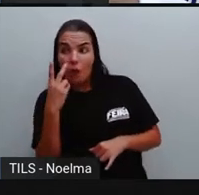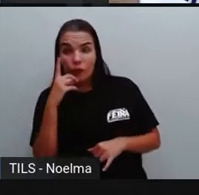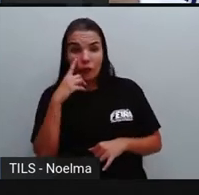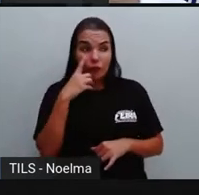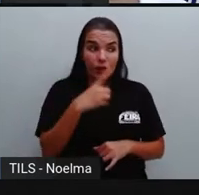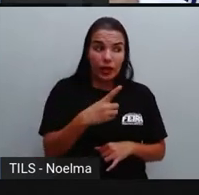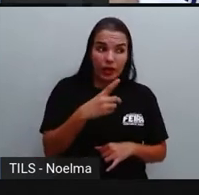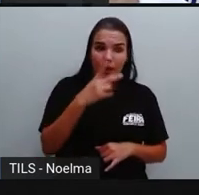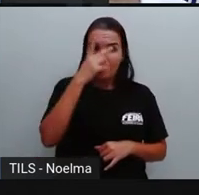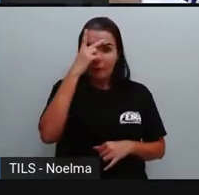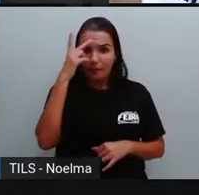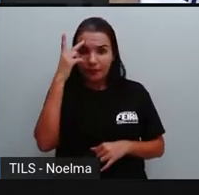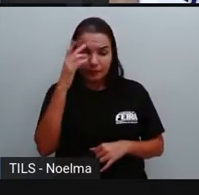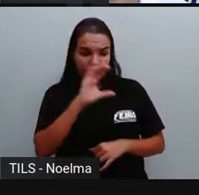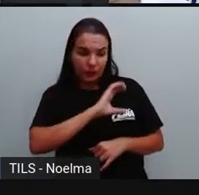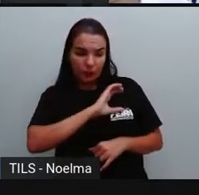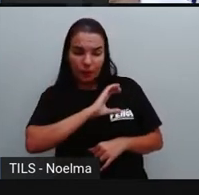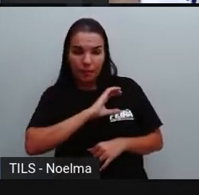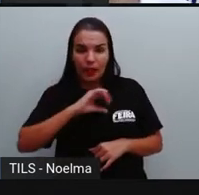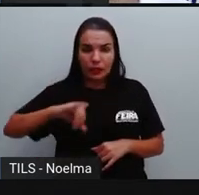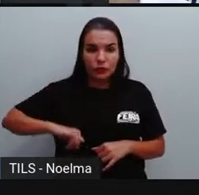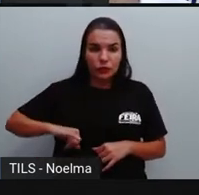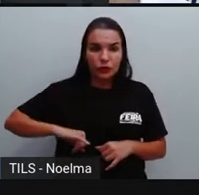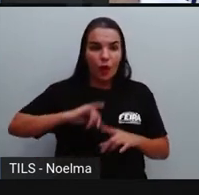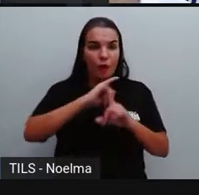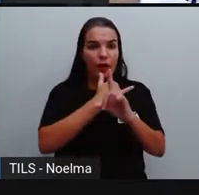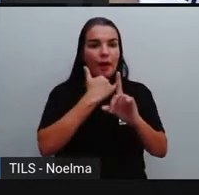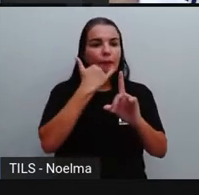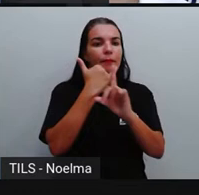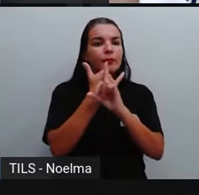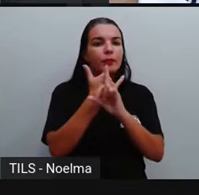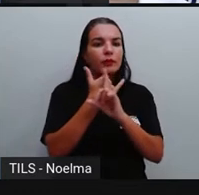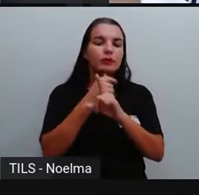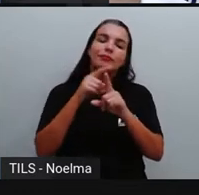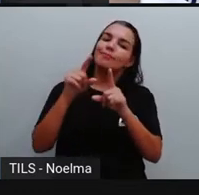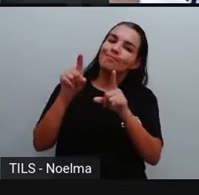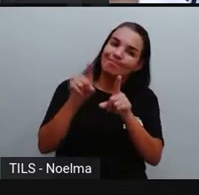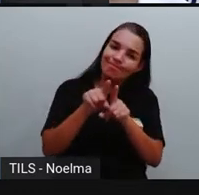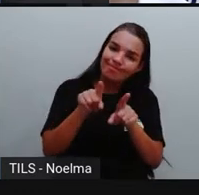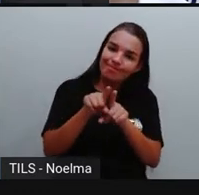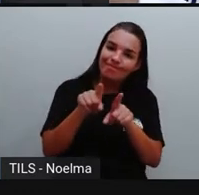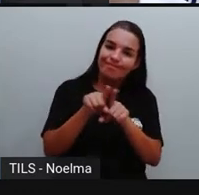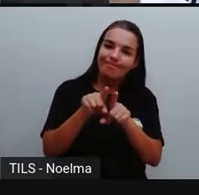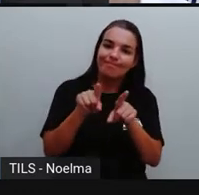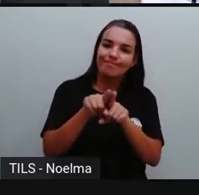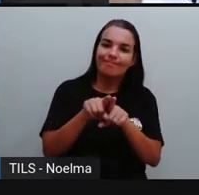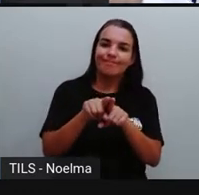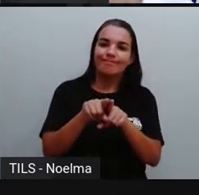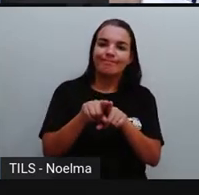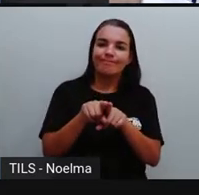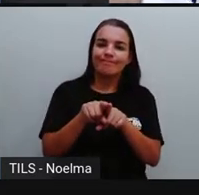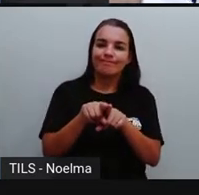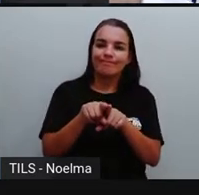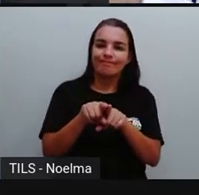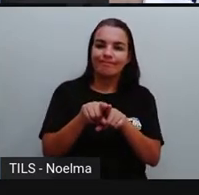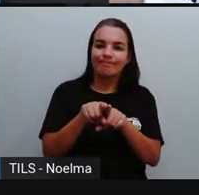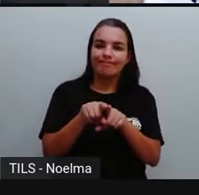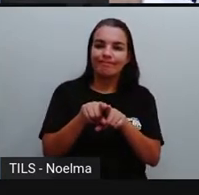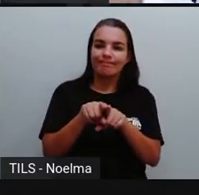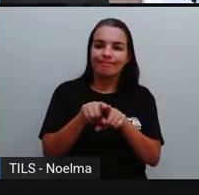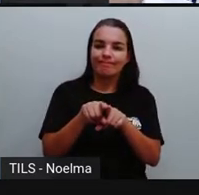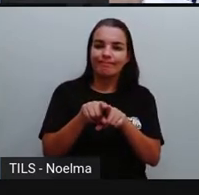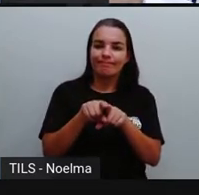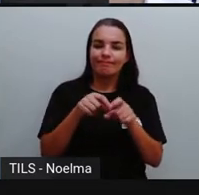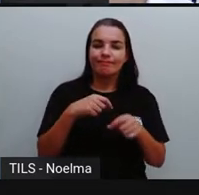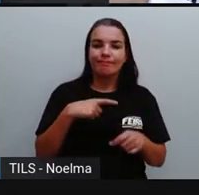também chamar alguém ou chama alguém e fala o que está acontecendo. Porque muitas vezes a vítima tem